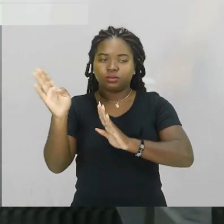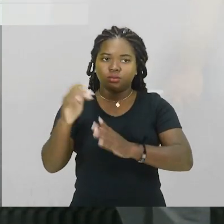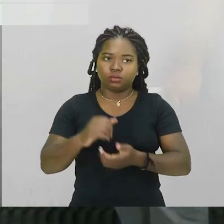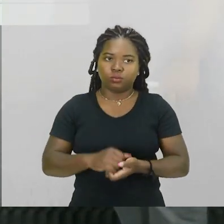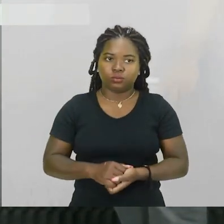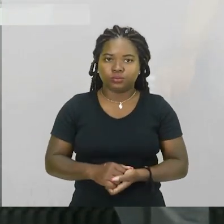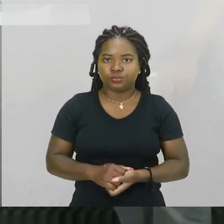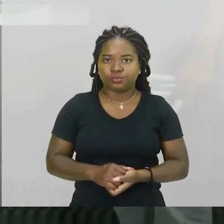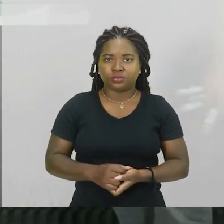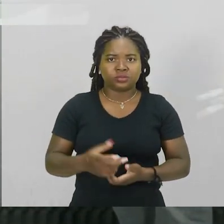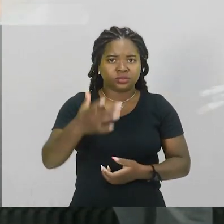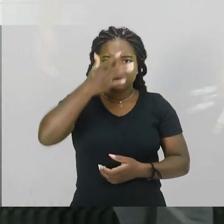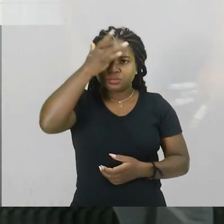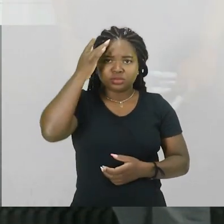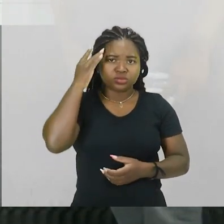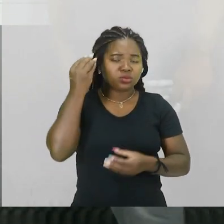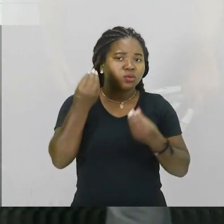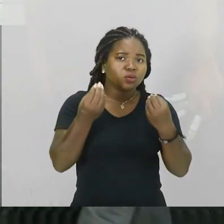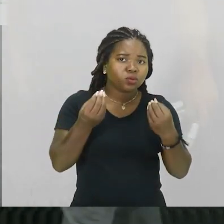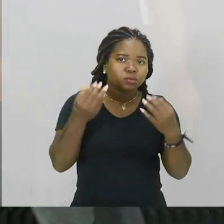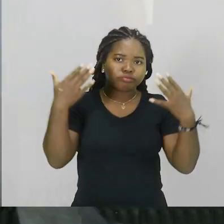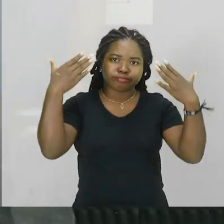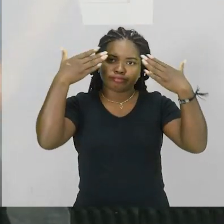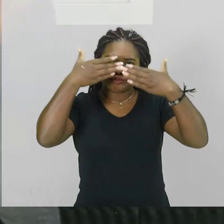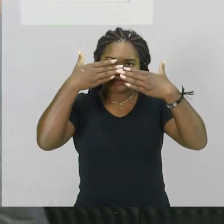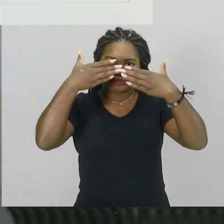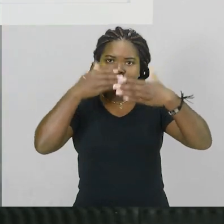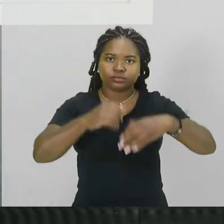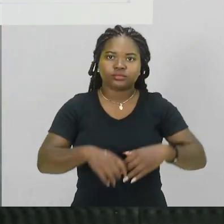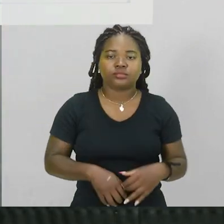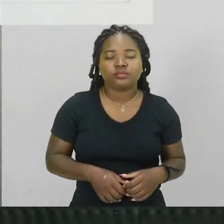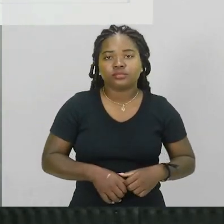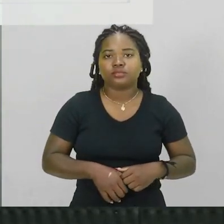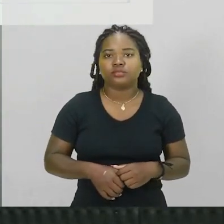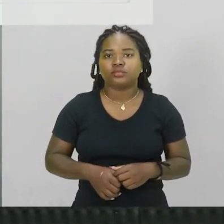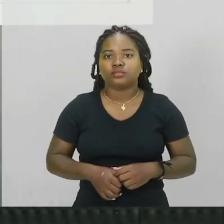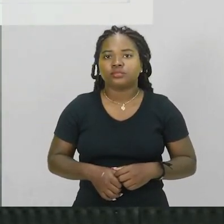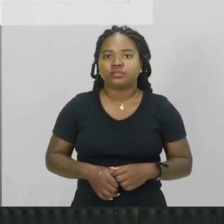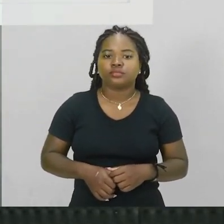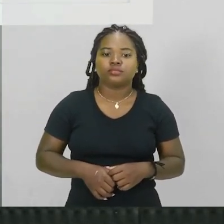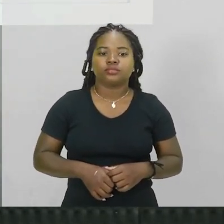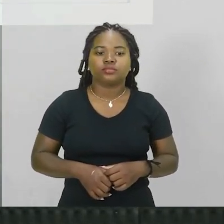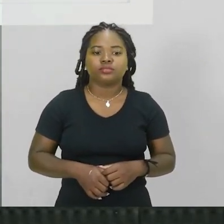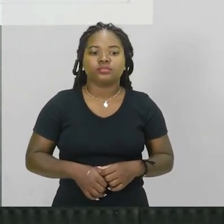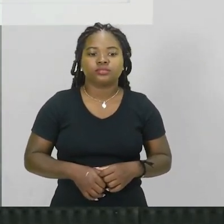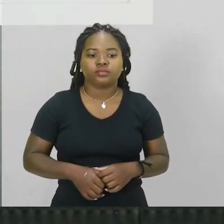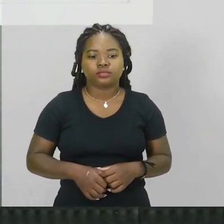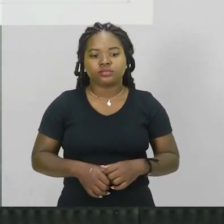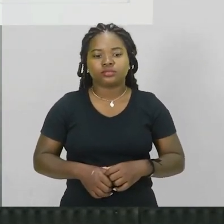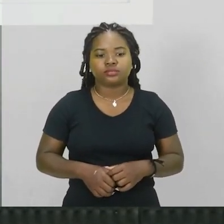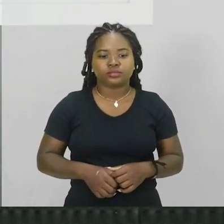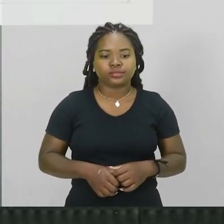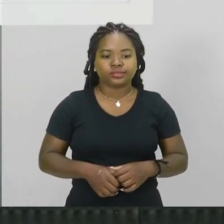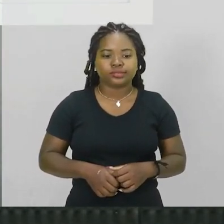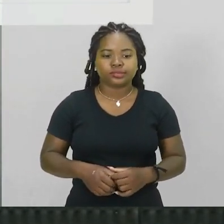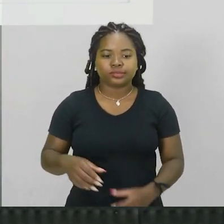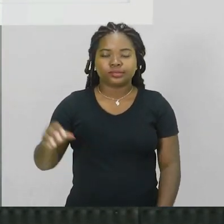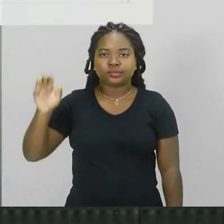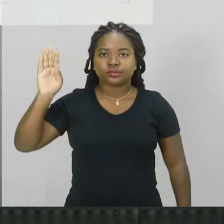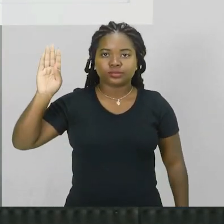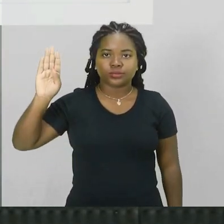para o outro lado então a pessoa ia ficar aqui às escuras ok? difração luminosa